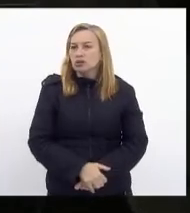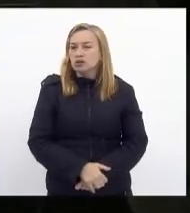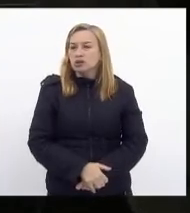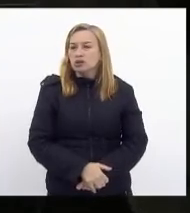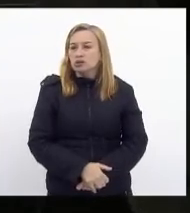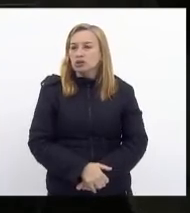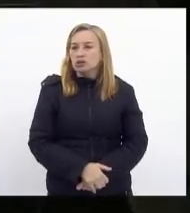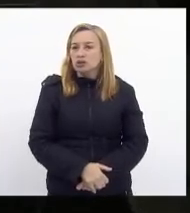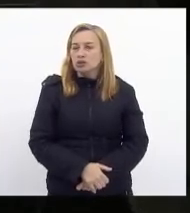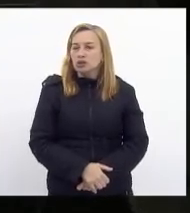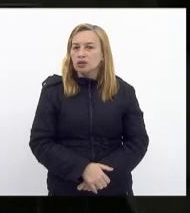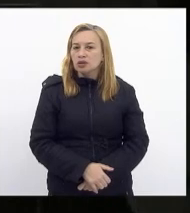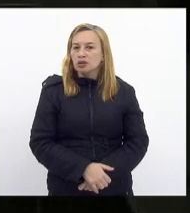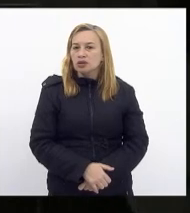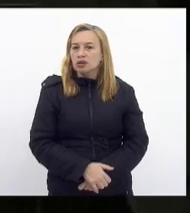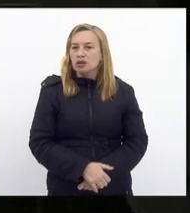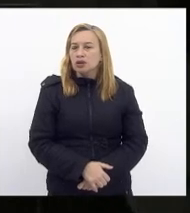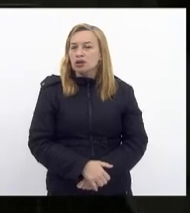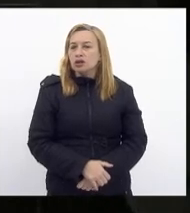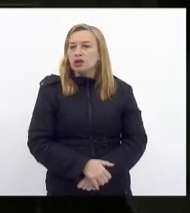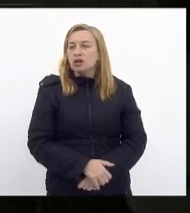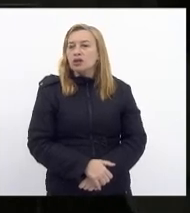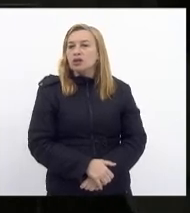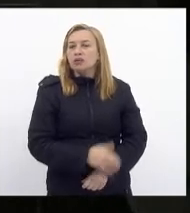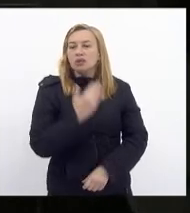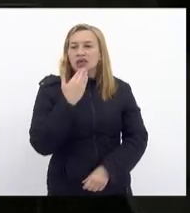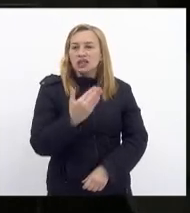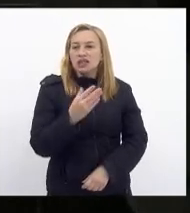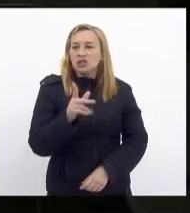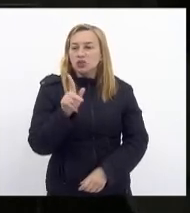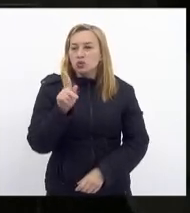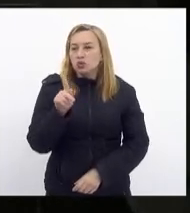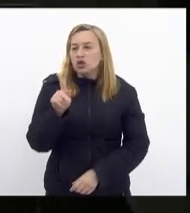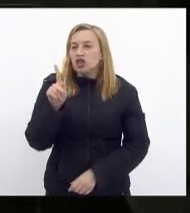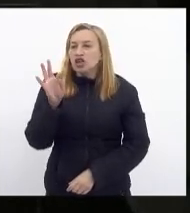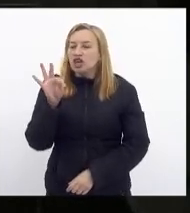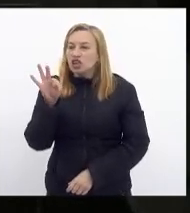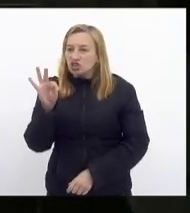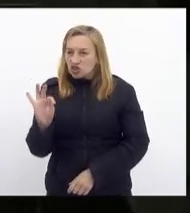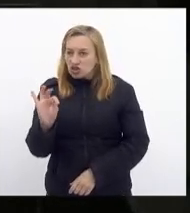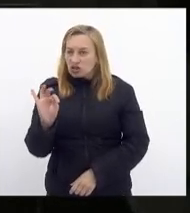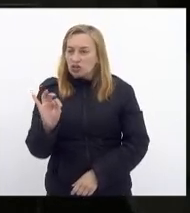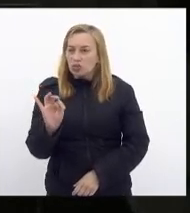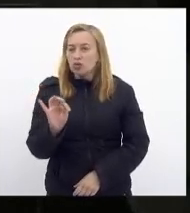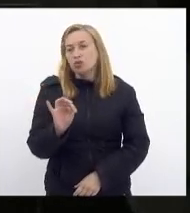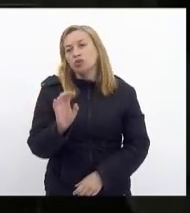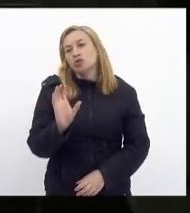receitassem o kit de covid a gente botou esse projeto a arquivo